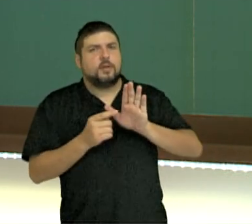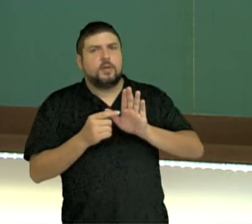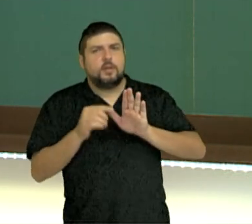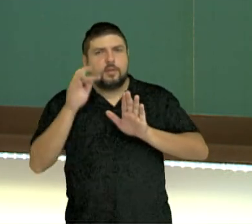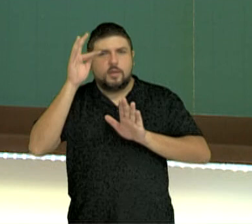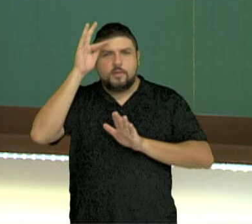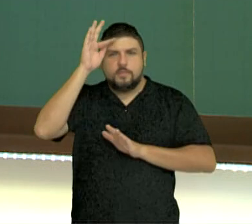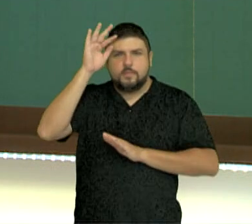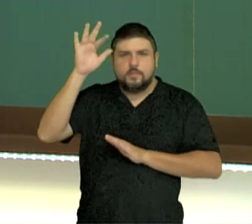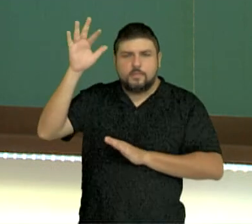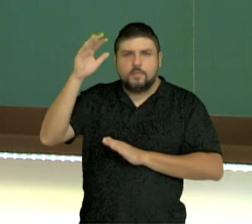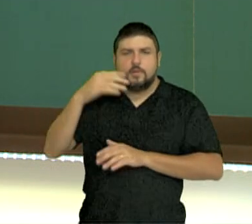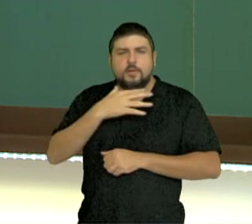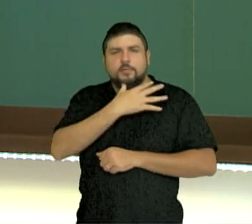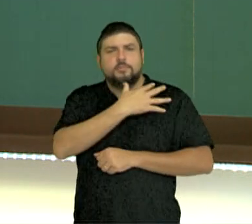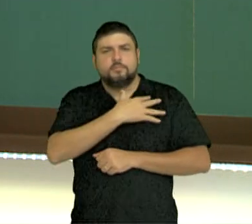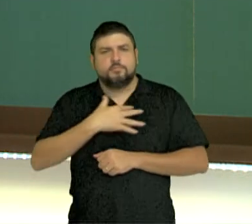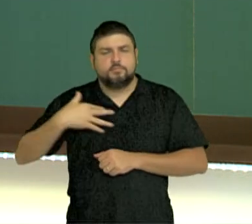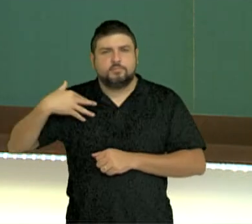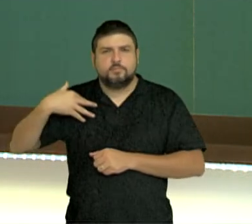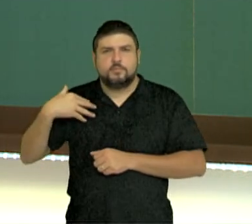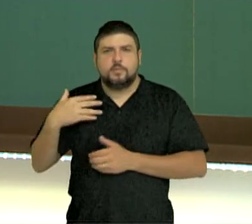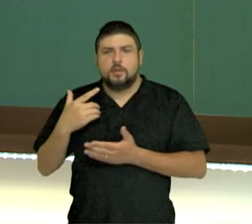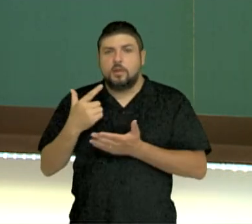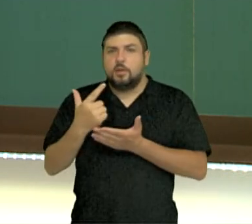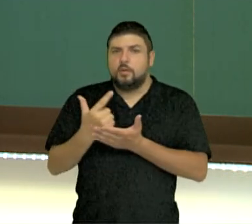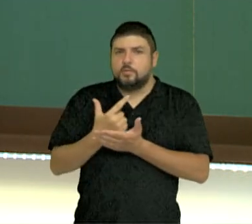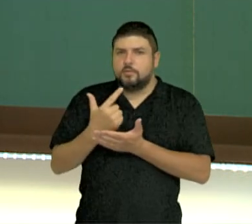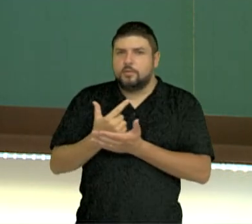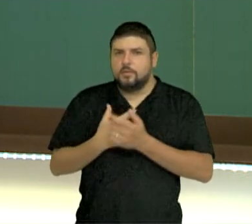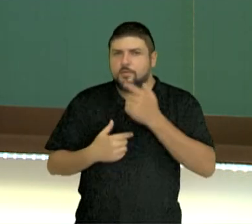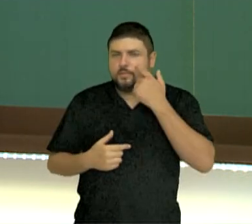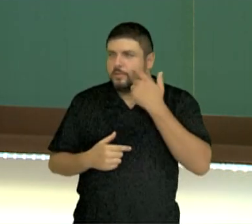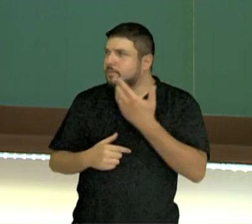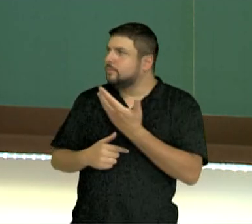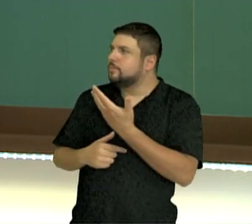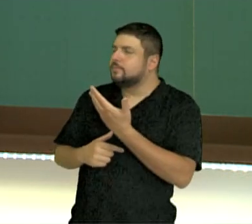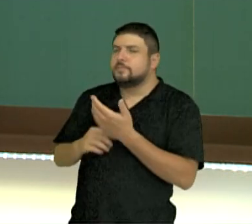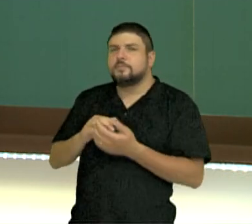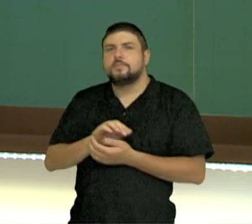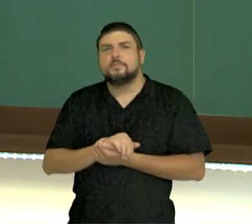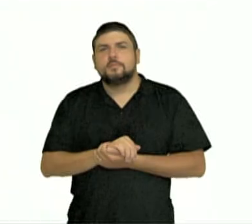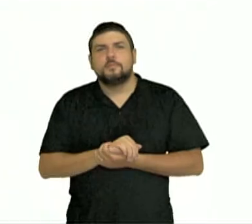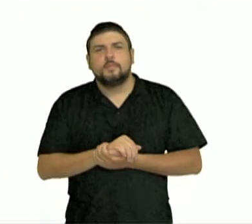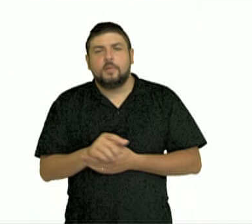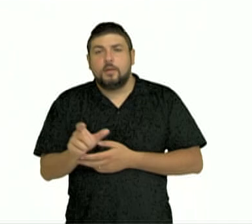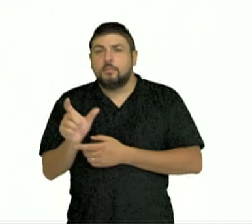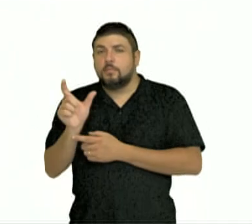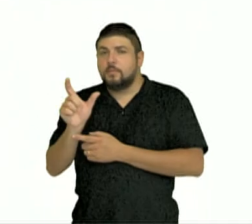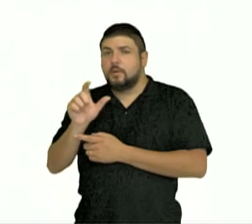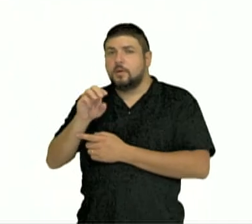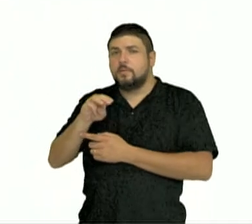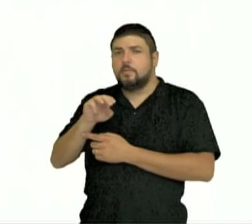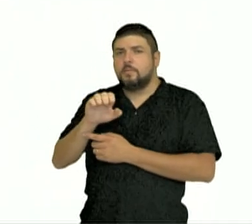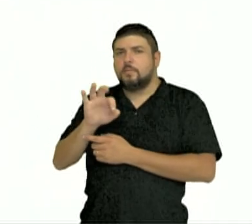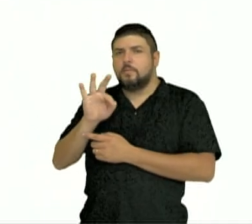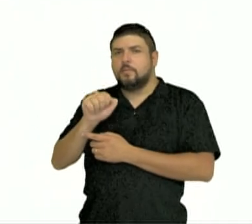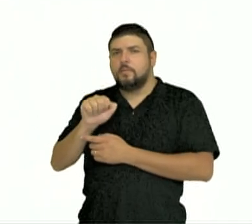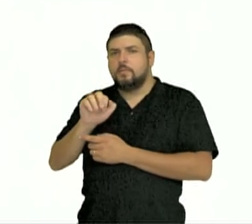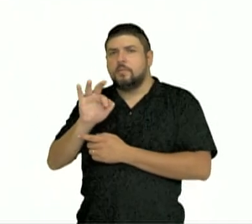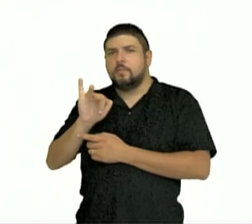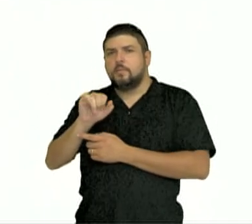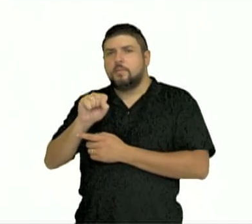metafísica. Então, quando nós pensamos a palavra metafísica, devemos levar em consideração que nós estamos falando